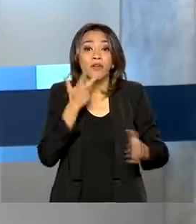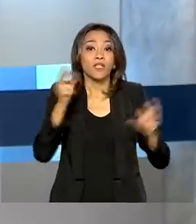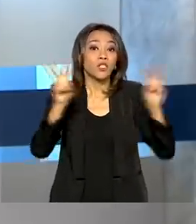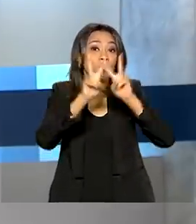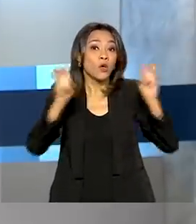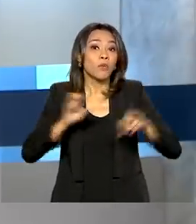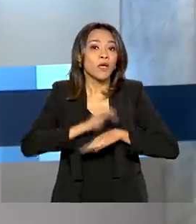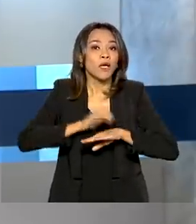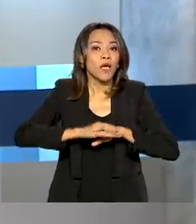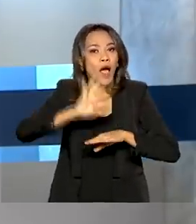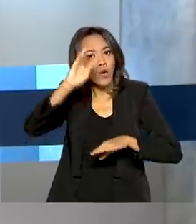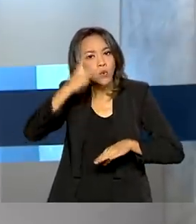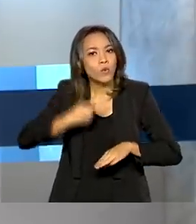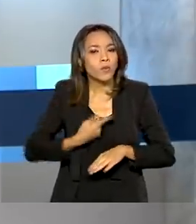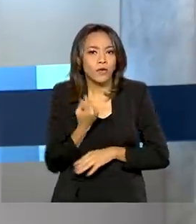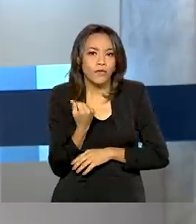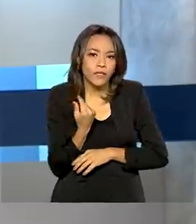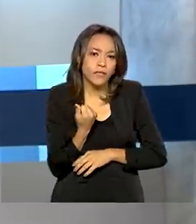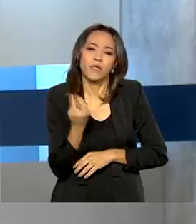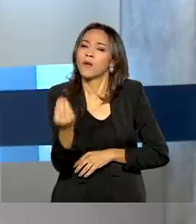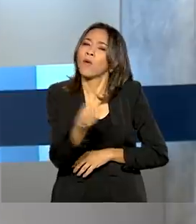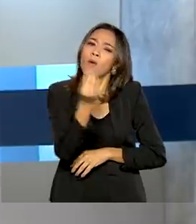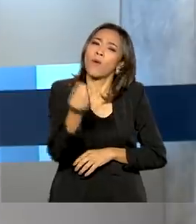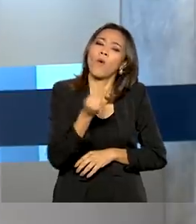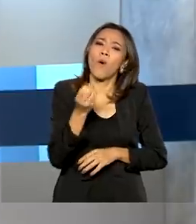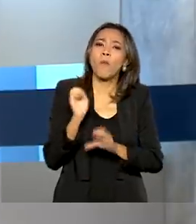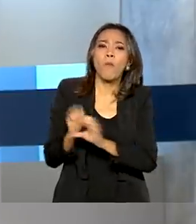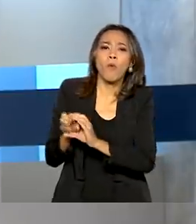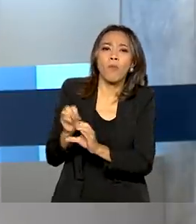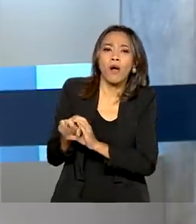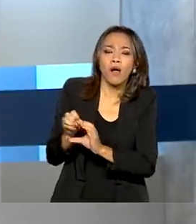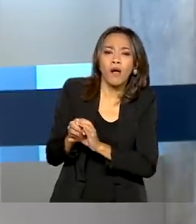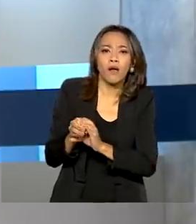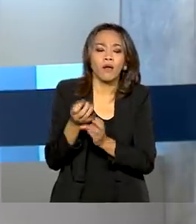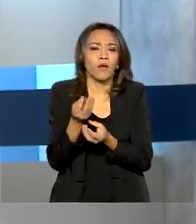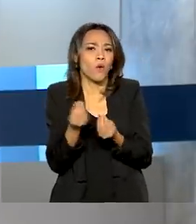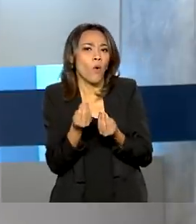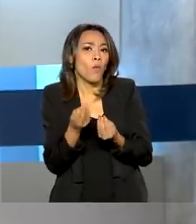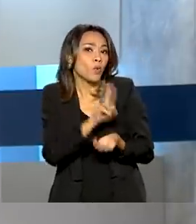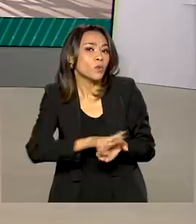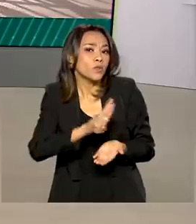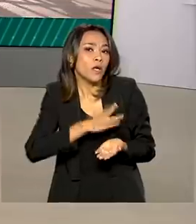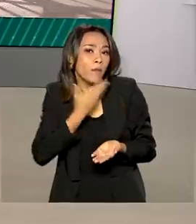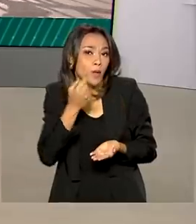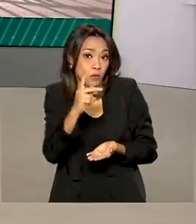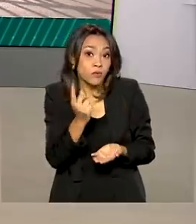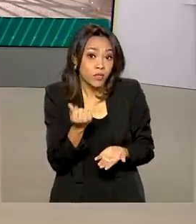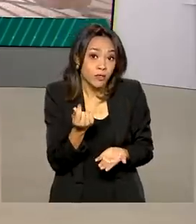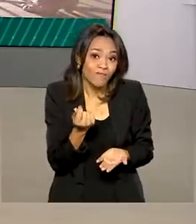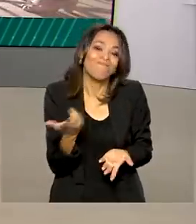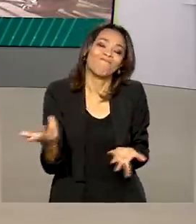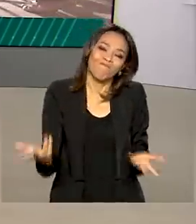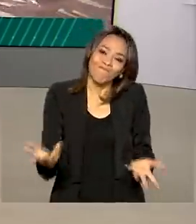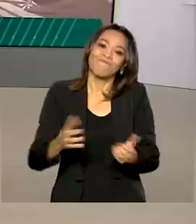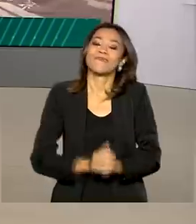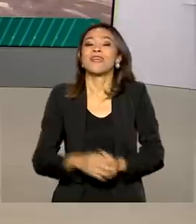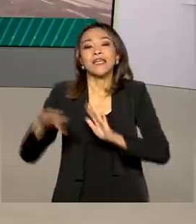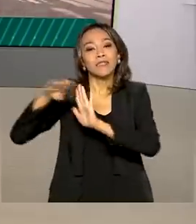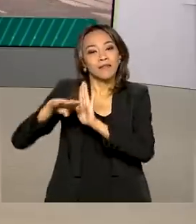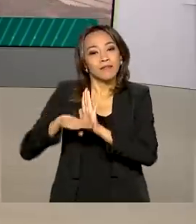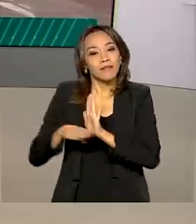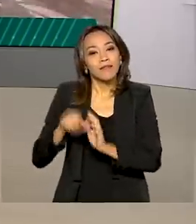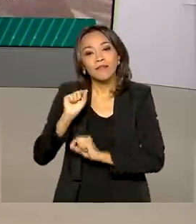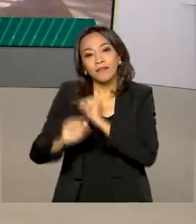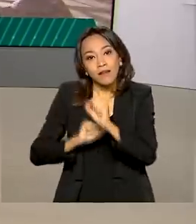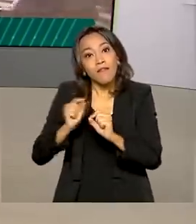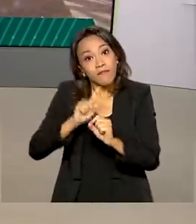autonomia financeira, que tal aprender sobre como poupar e como gastar melhor o seu dinheiro? Pois é, o programa Aprender Valor